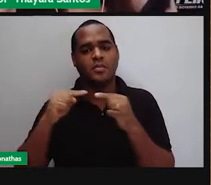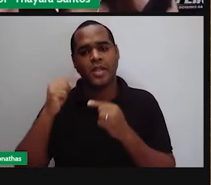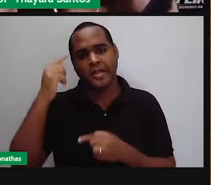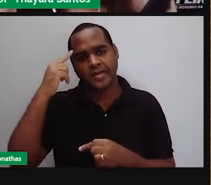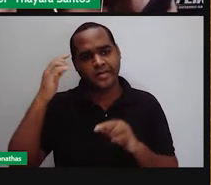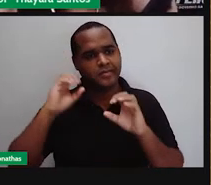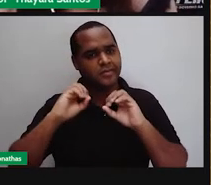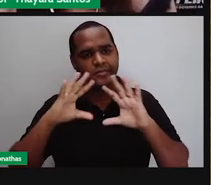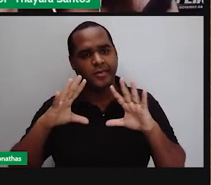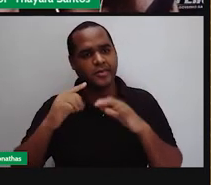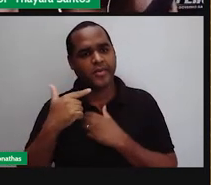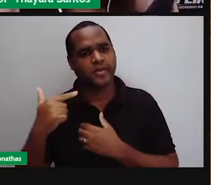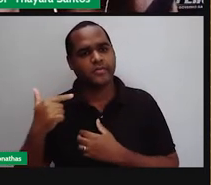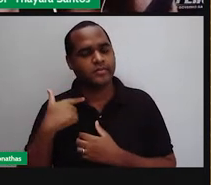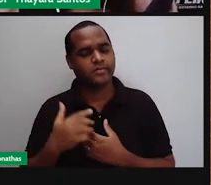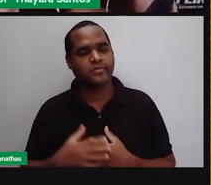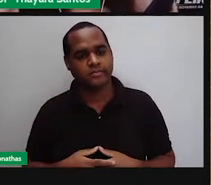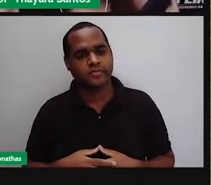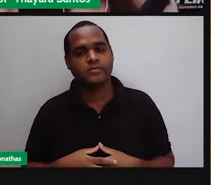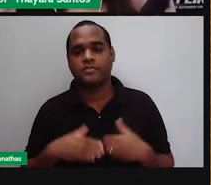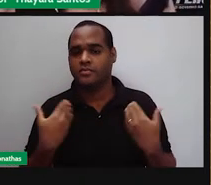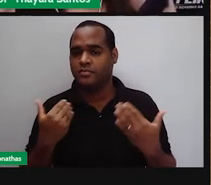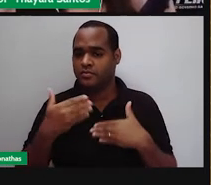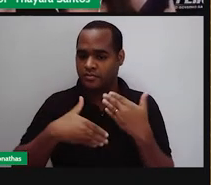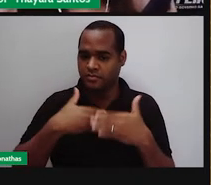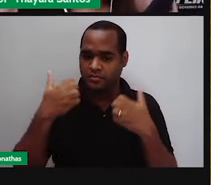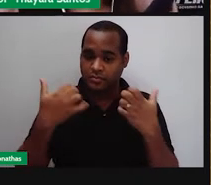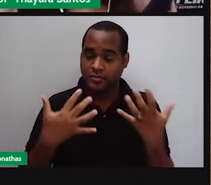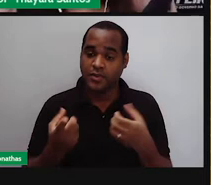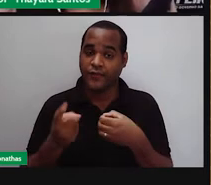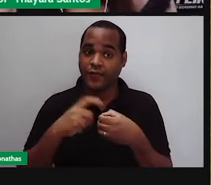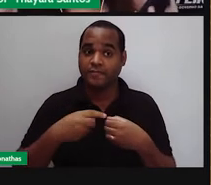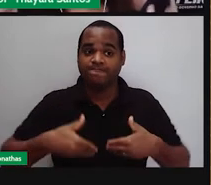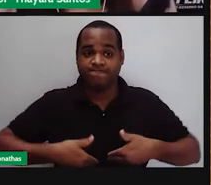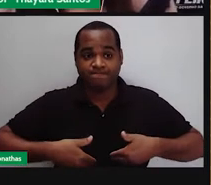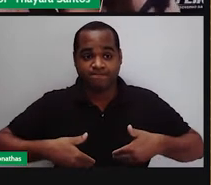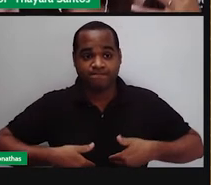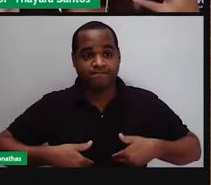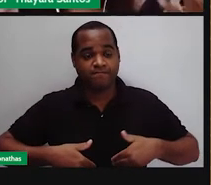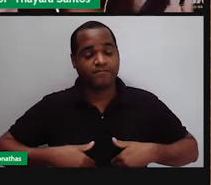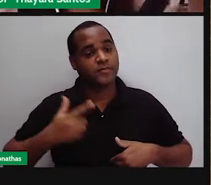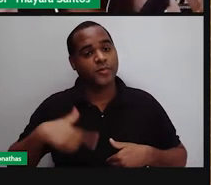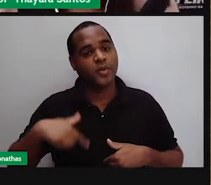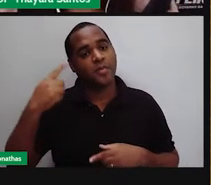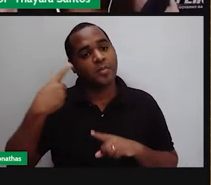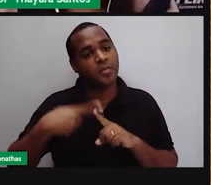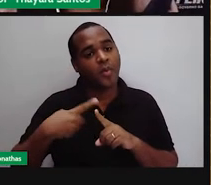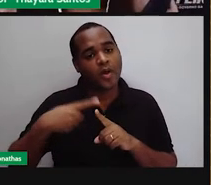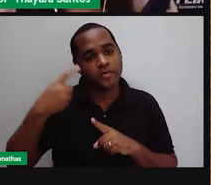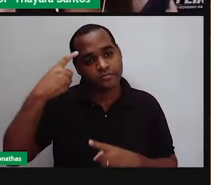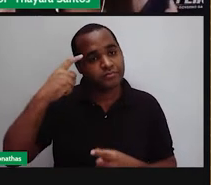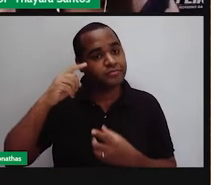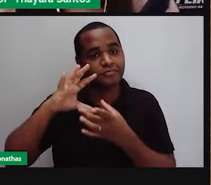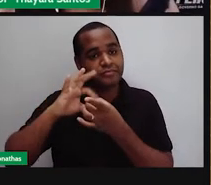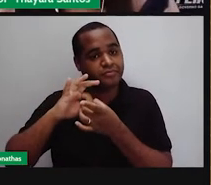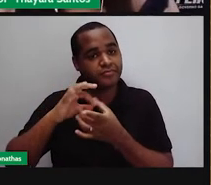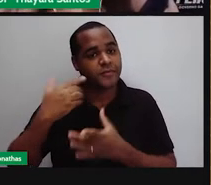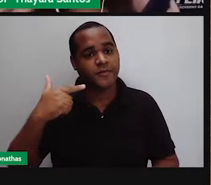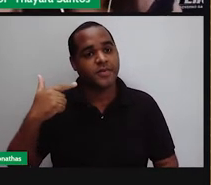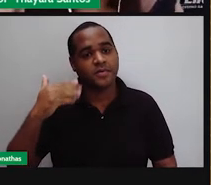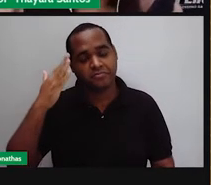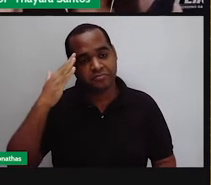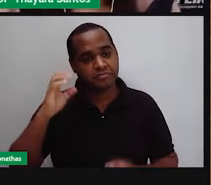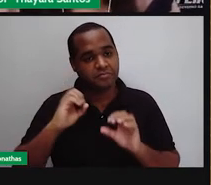cérebro não interpreta direito o a gente comeu ali. Aí, daqui a pouco, a gente está com fome de novo. Por quê? Porque o nosso cérebro não entendeu o a gente comeu ali.